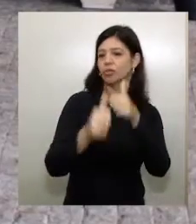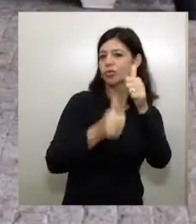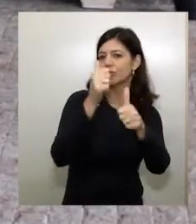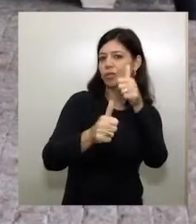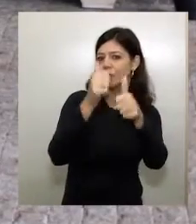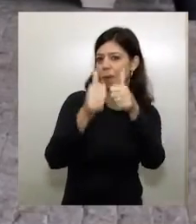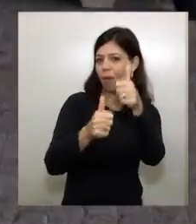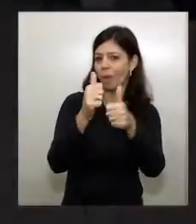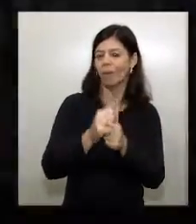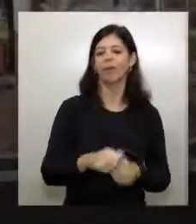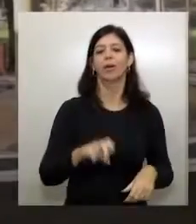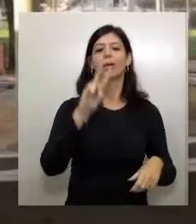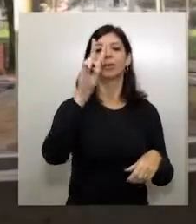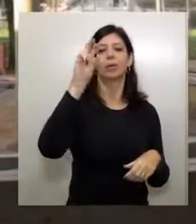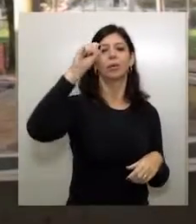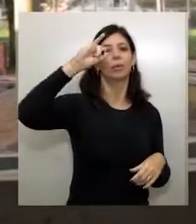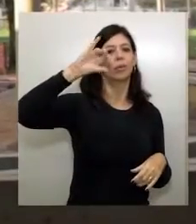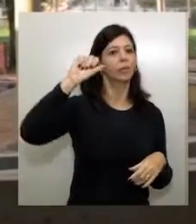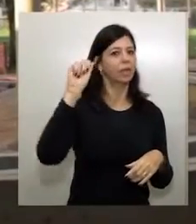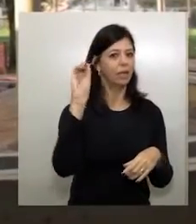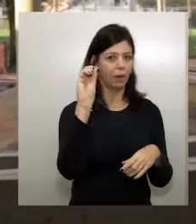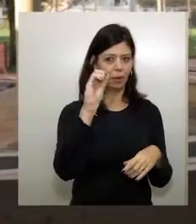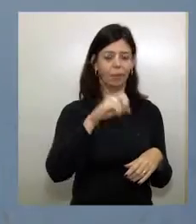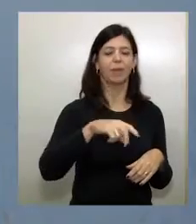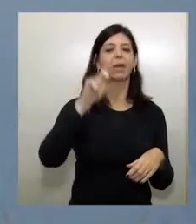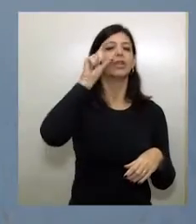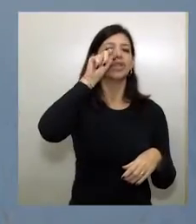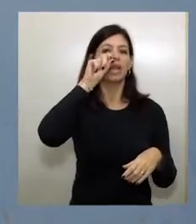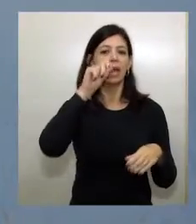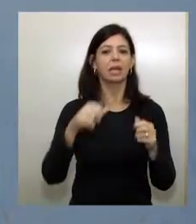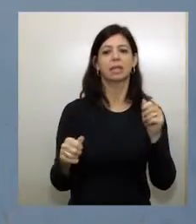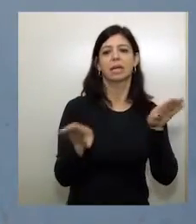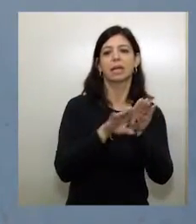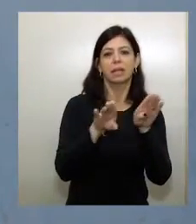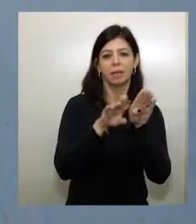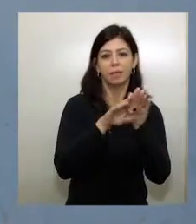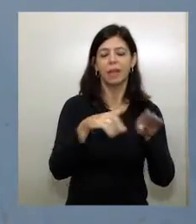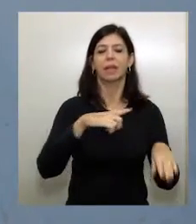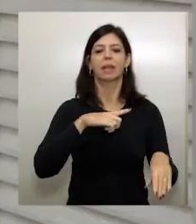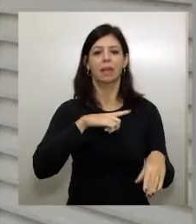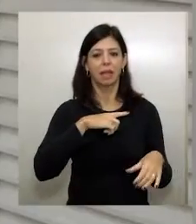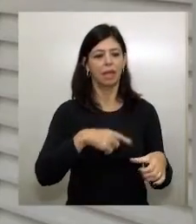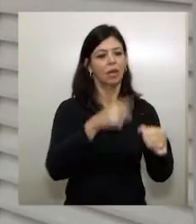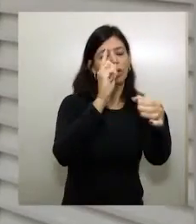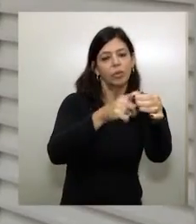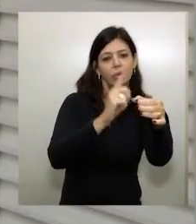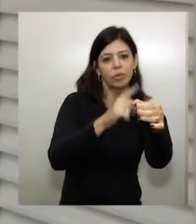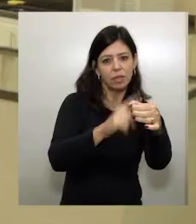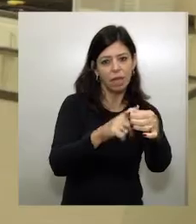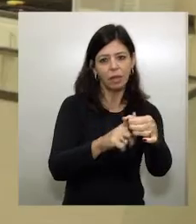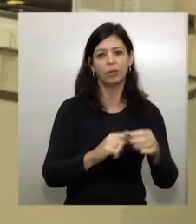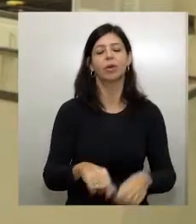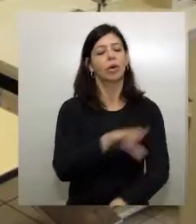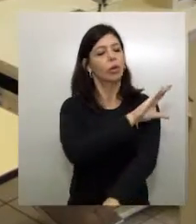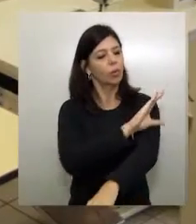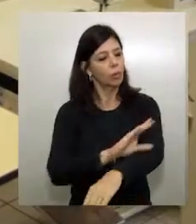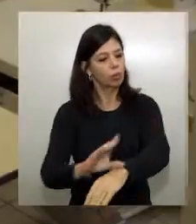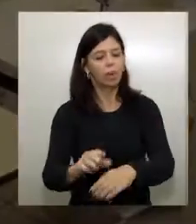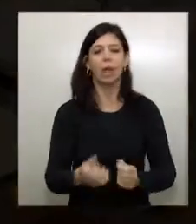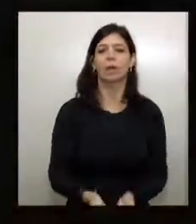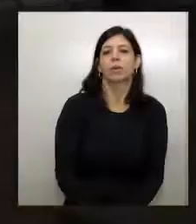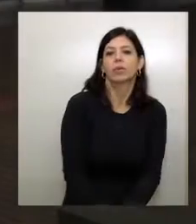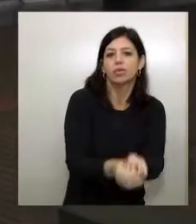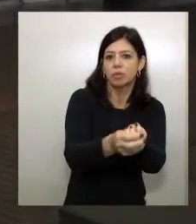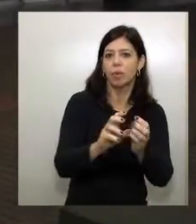União de Araras. Aqui pertinho, também temos o Centro de Turismo José Hélio Dias, Espaço Educativo, Social e